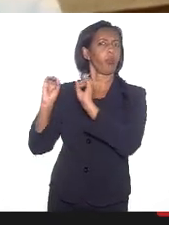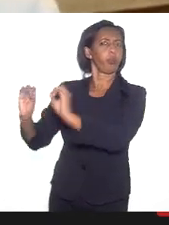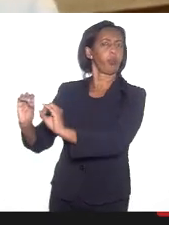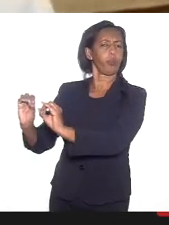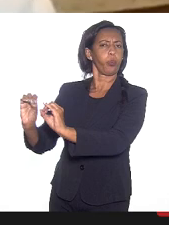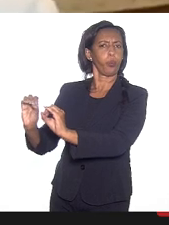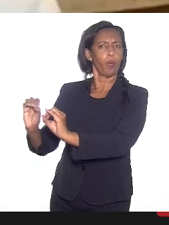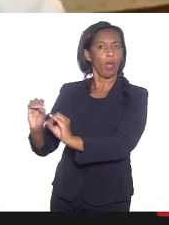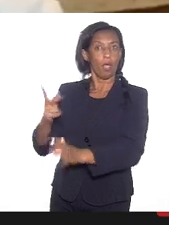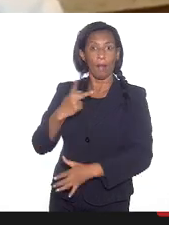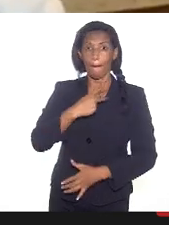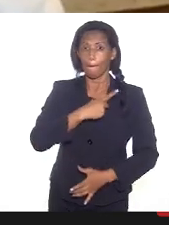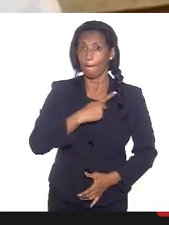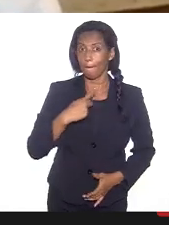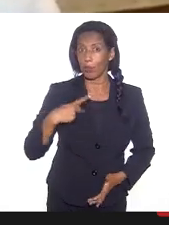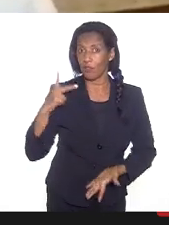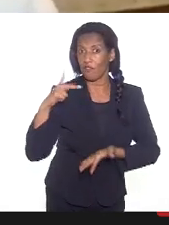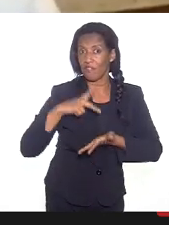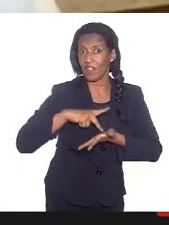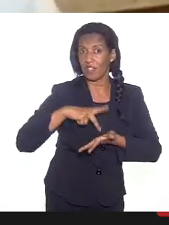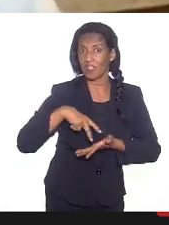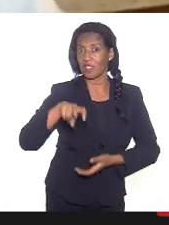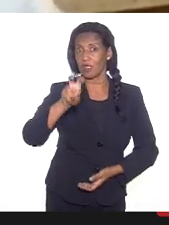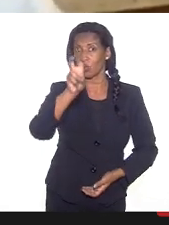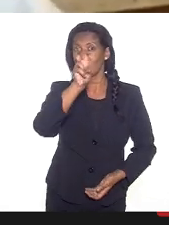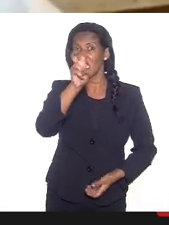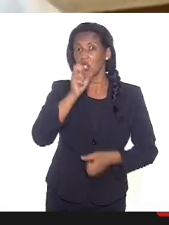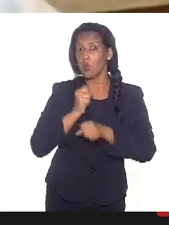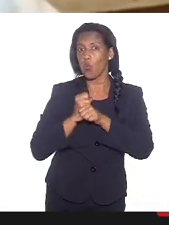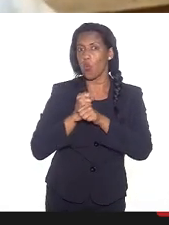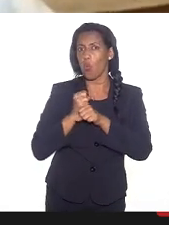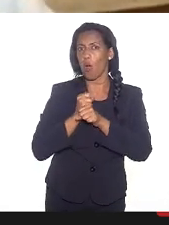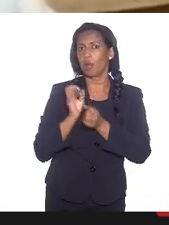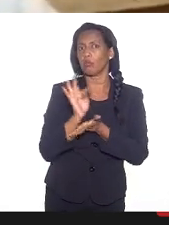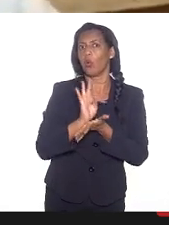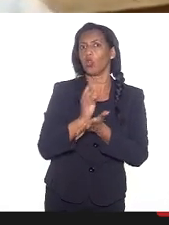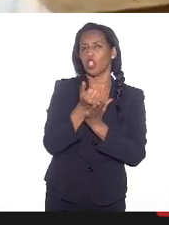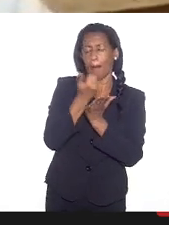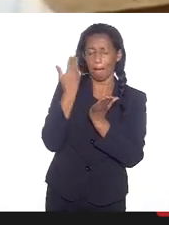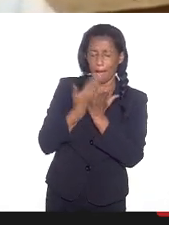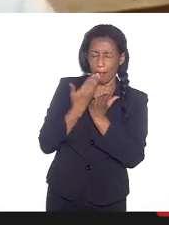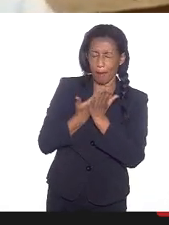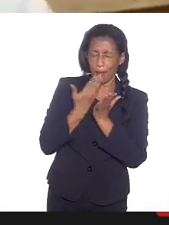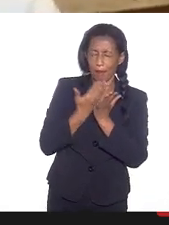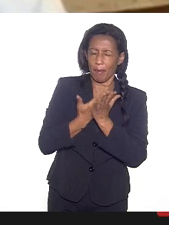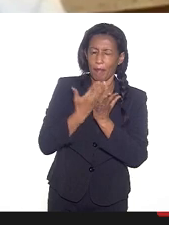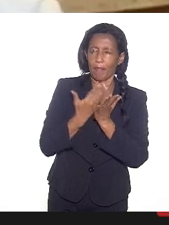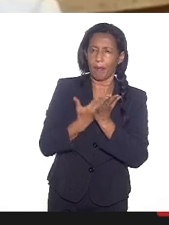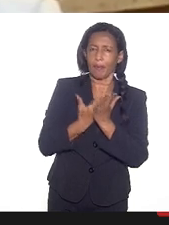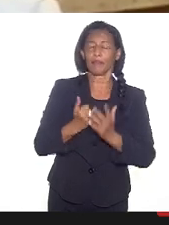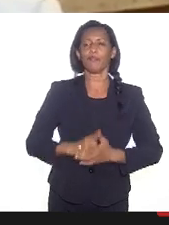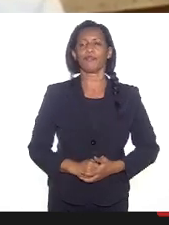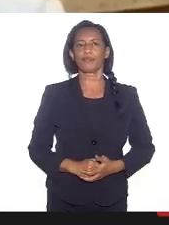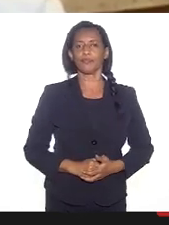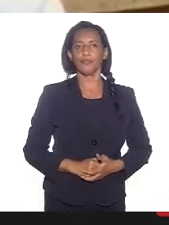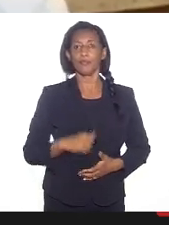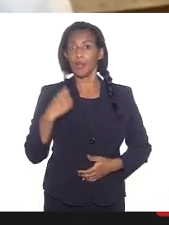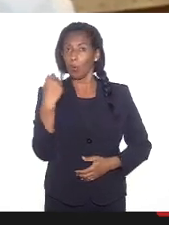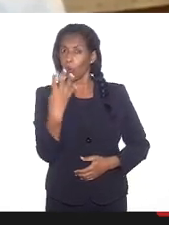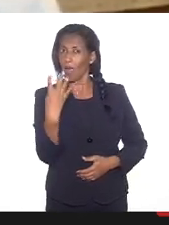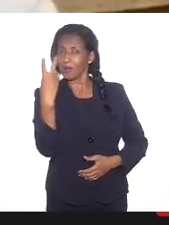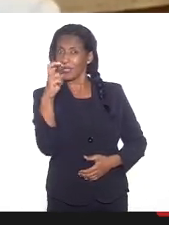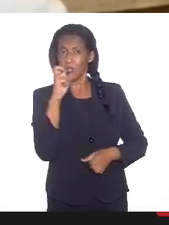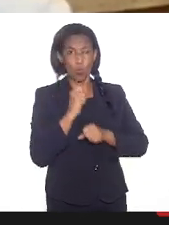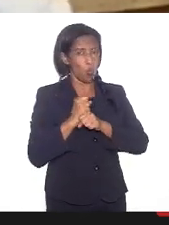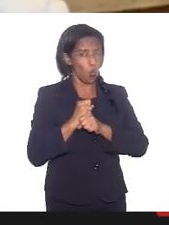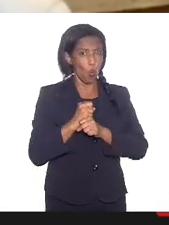um pastor de verdade, são cinco anos, pergunto ao Padre Vito há quantos anos ele estudou para vir a fazer. Deve ter estudado entre quatro a cinco anos de